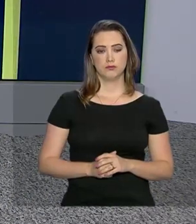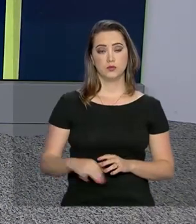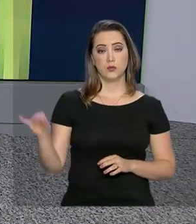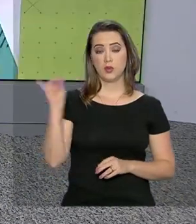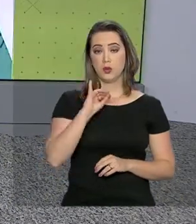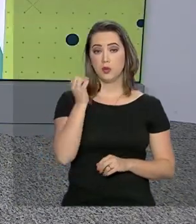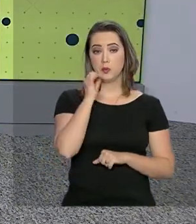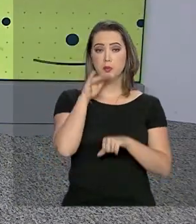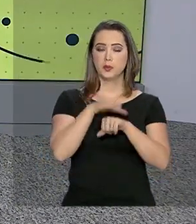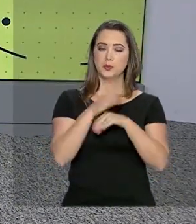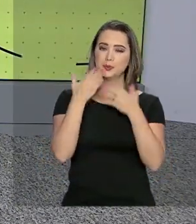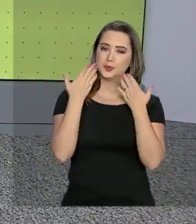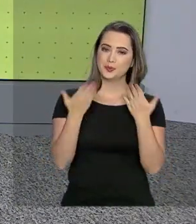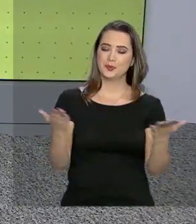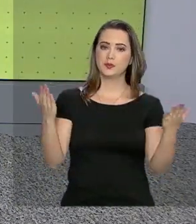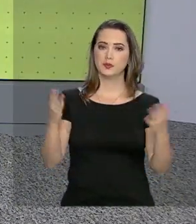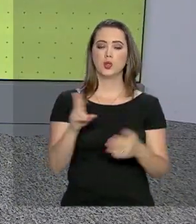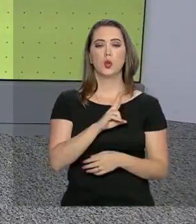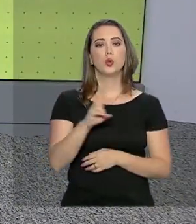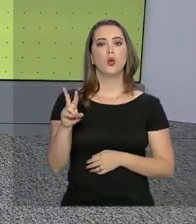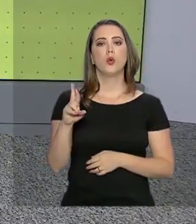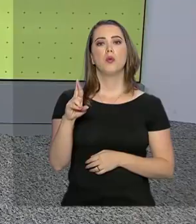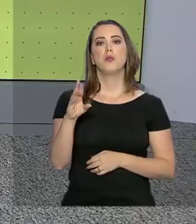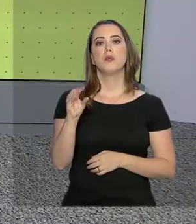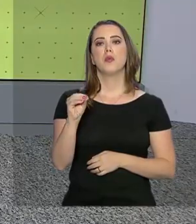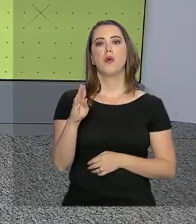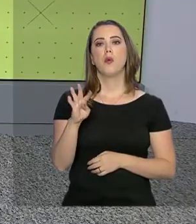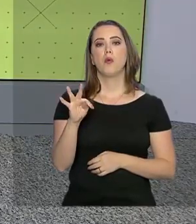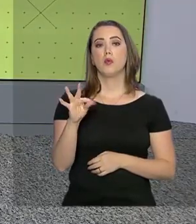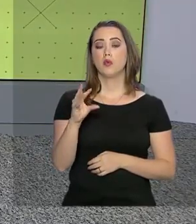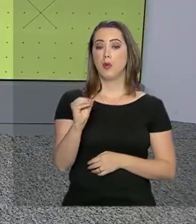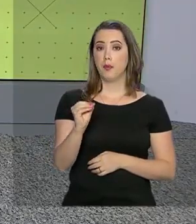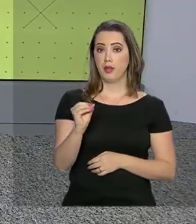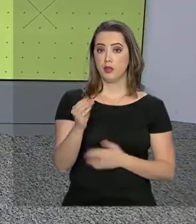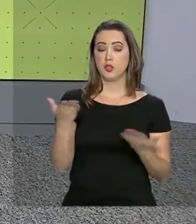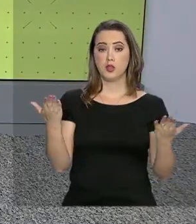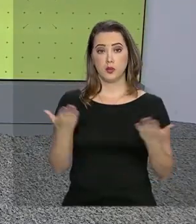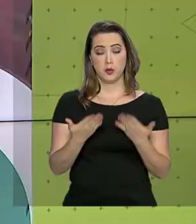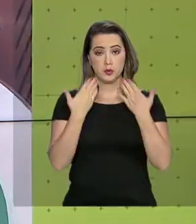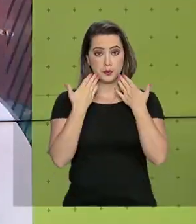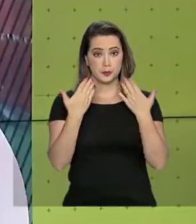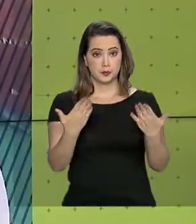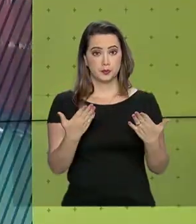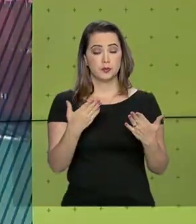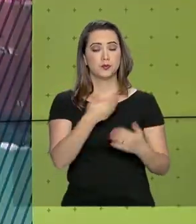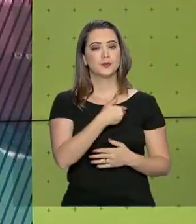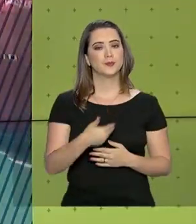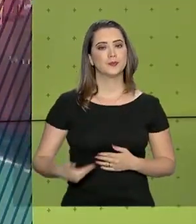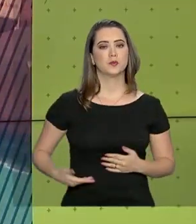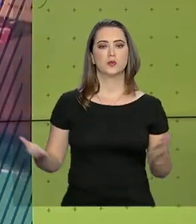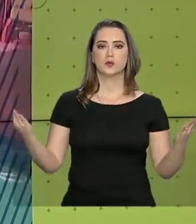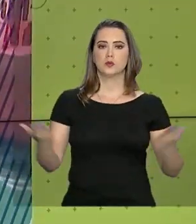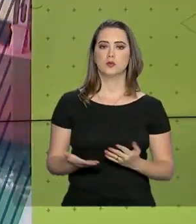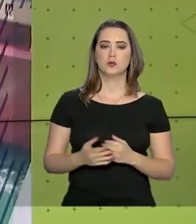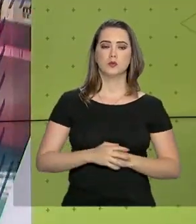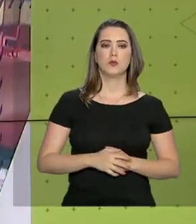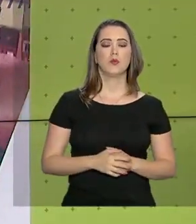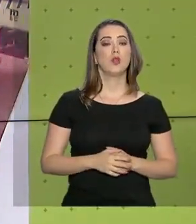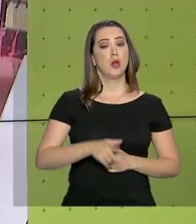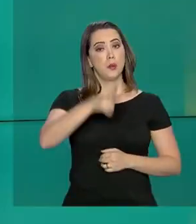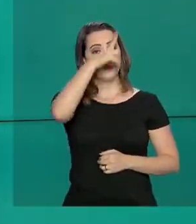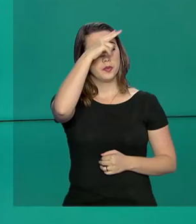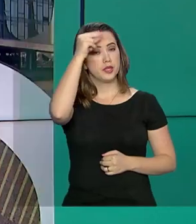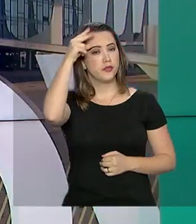Olá, boa noite para você. Eu sou Roberto Camargo e está no ar o Governo Agora. Prefeitos de todo o país estão em